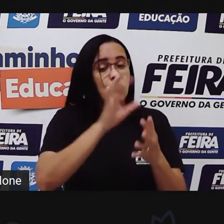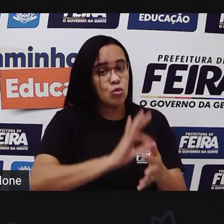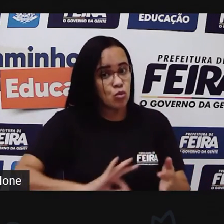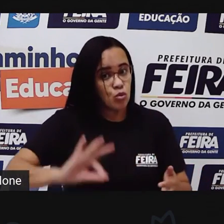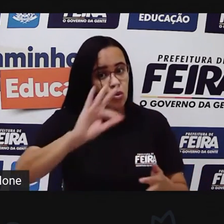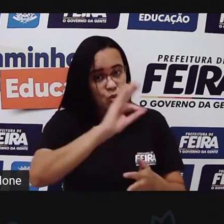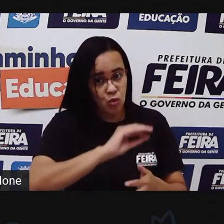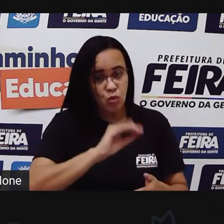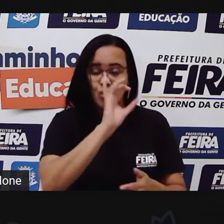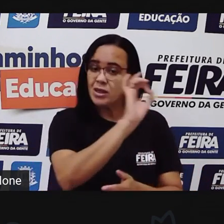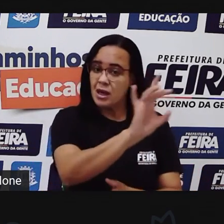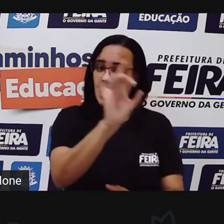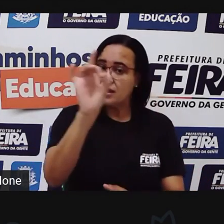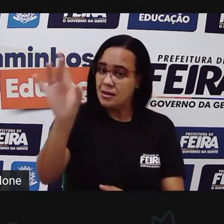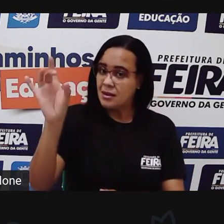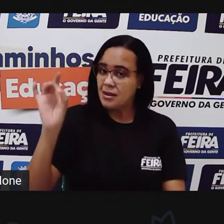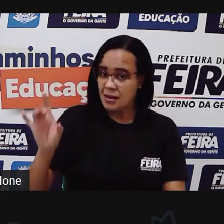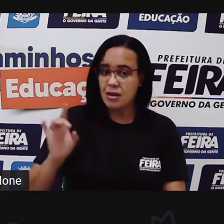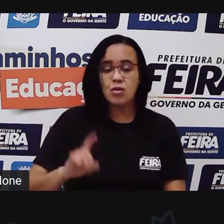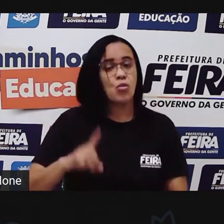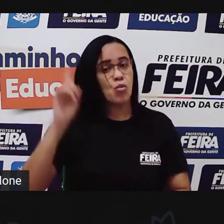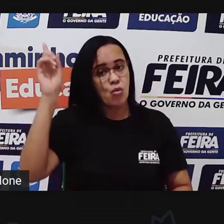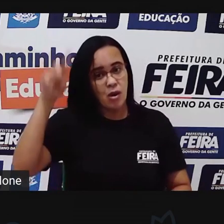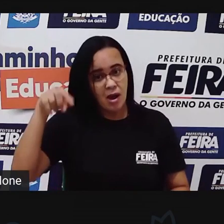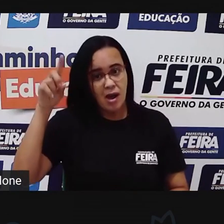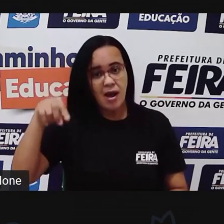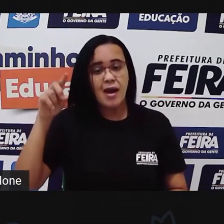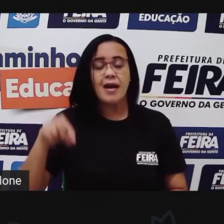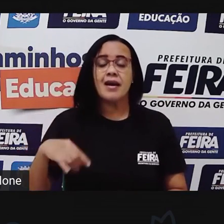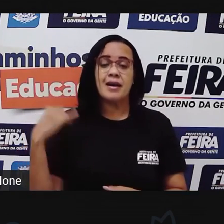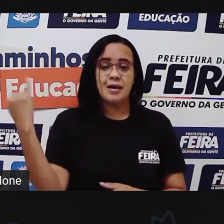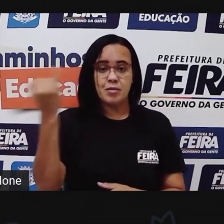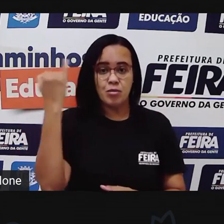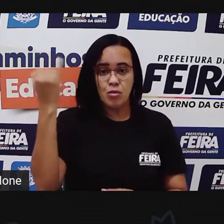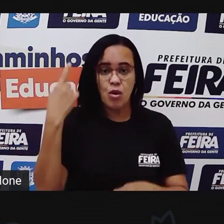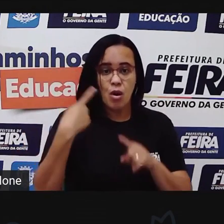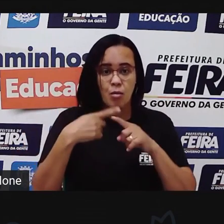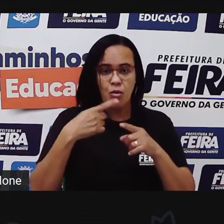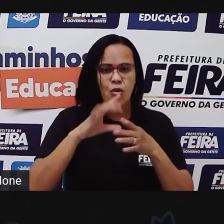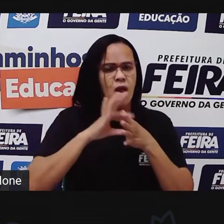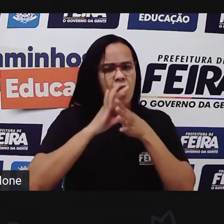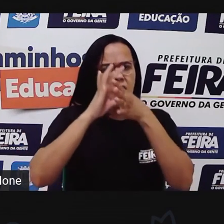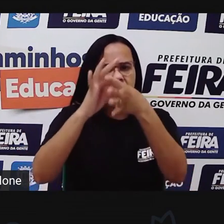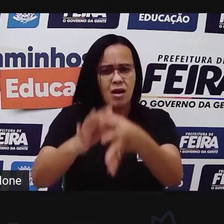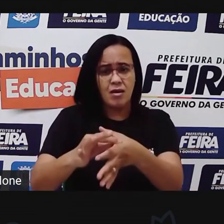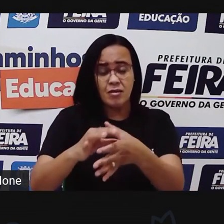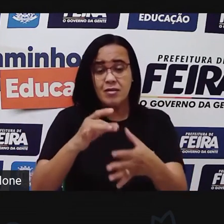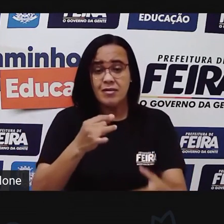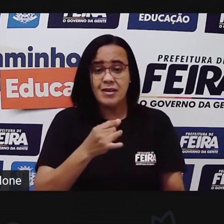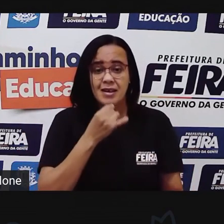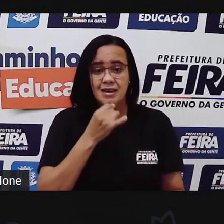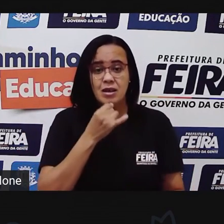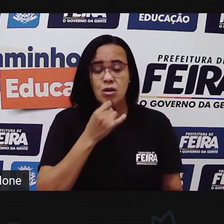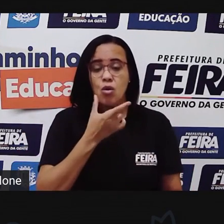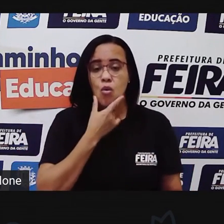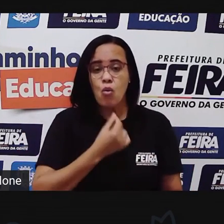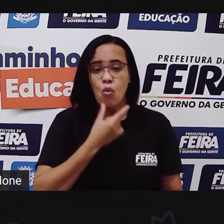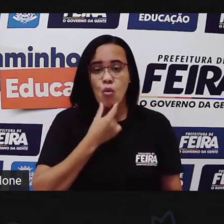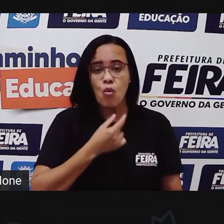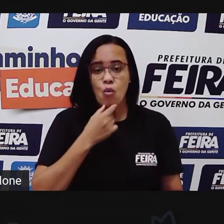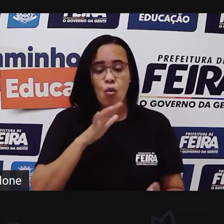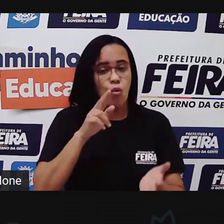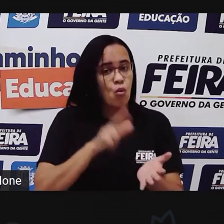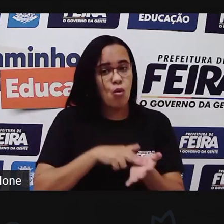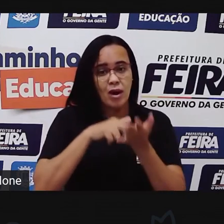o correio mesmo, ele transporta nossas encomendas, nossas cartas. Desde aquele que